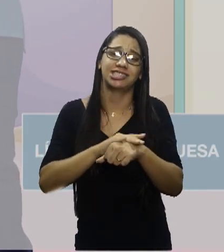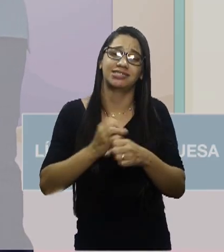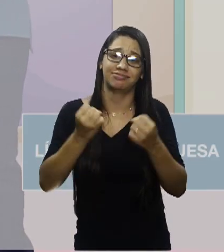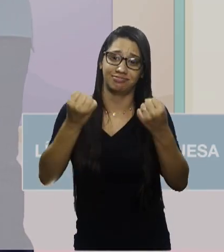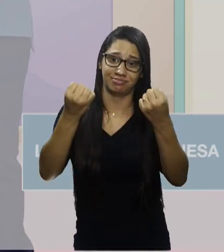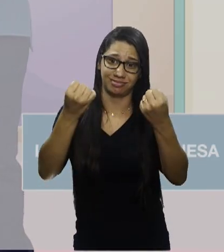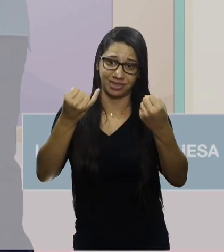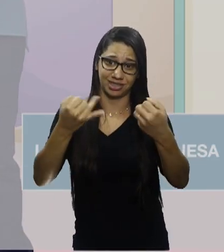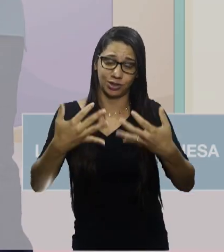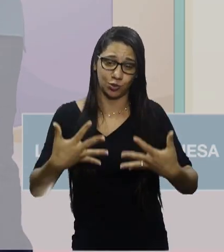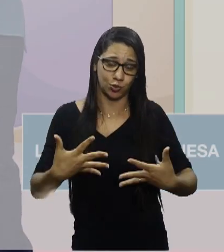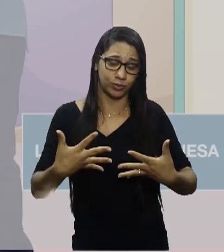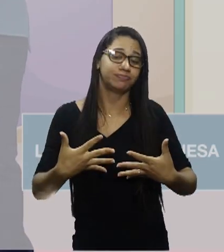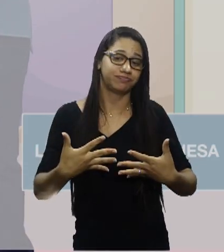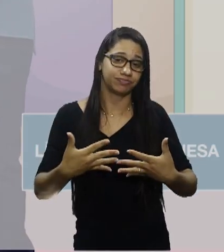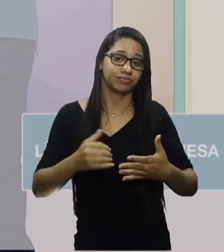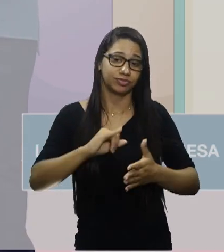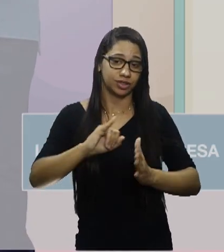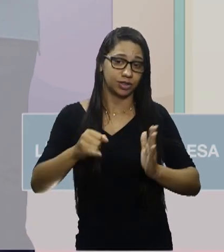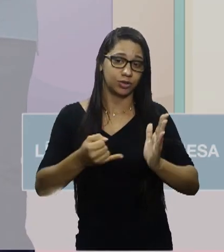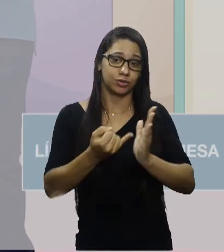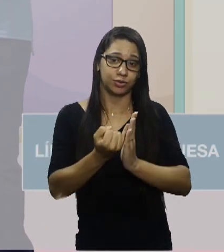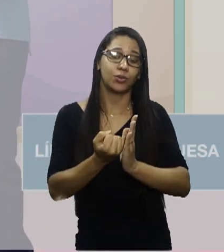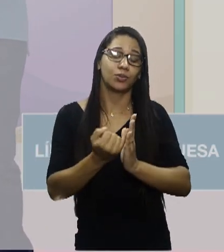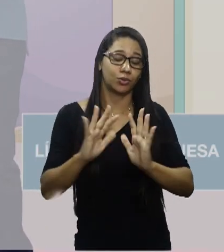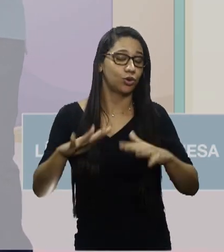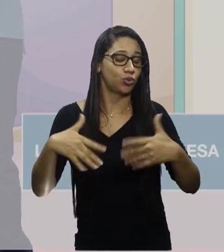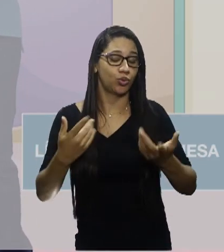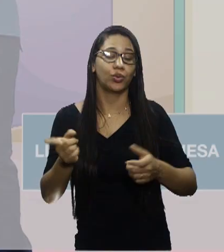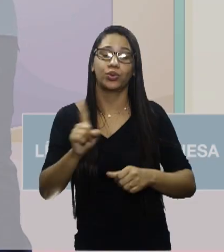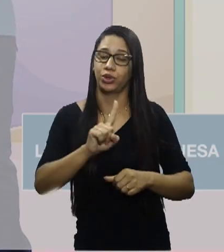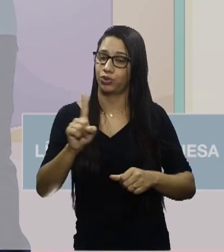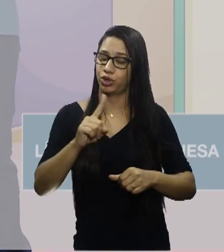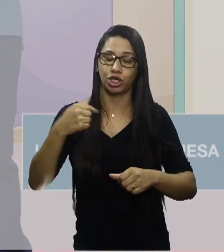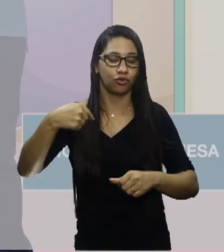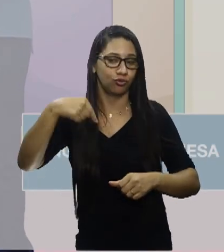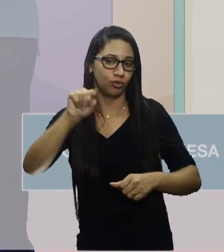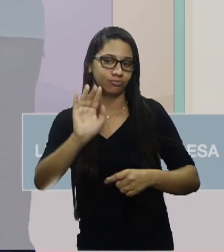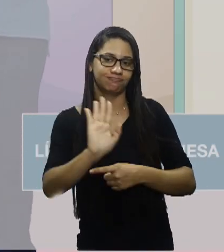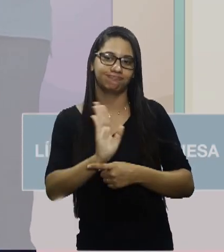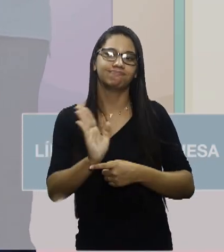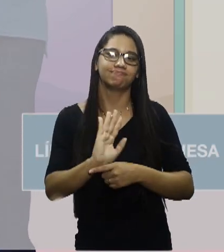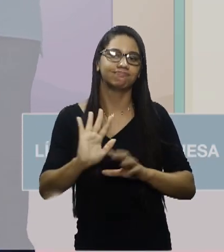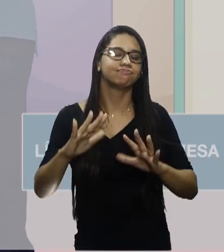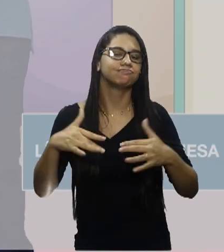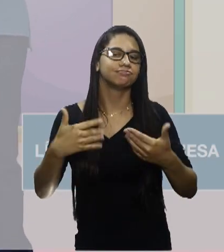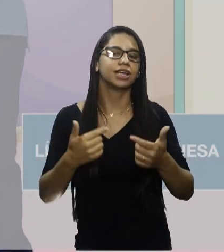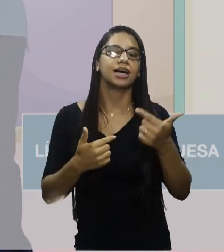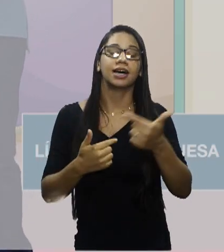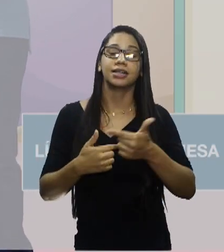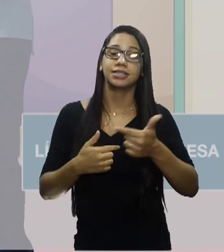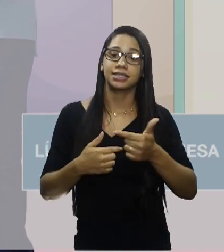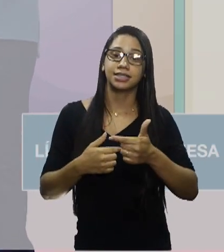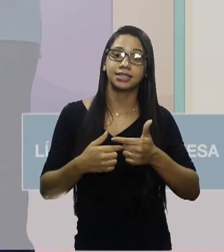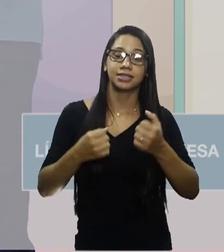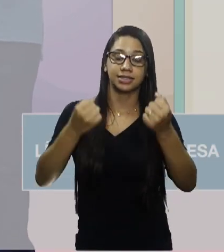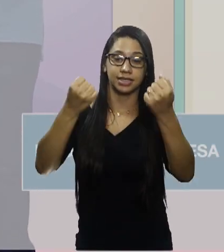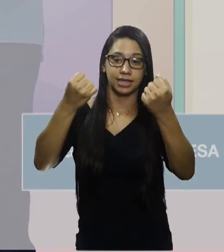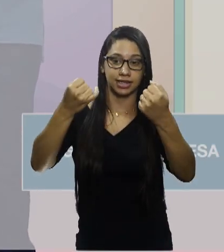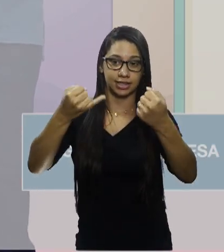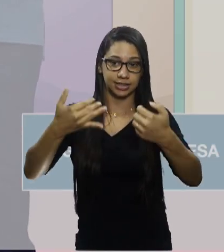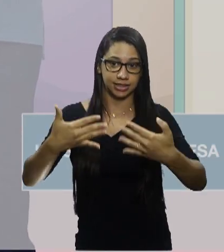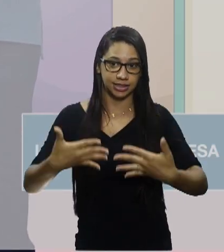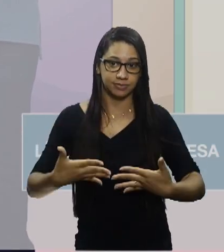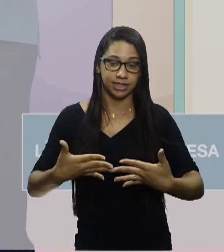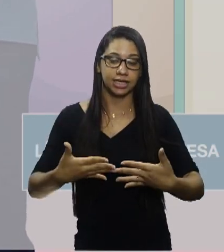explicação, é a justificativa pela qual eu não vou ao cinema. Então, a segunda oração é a explicação da primeira.